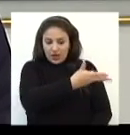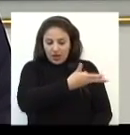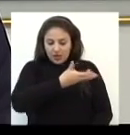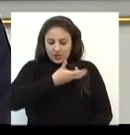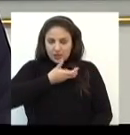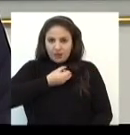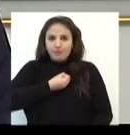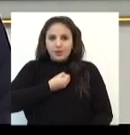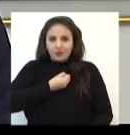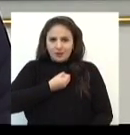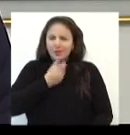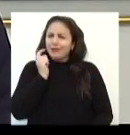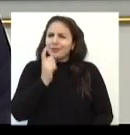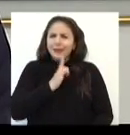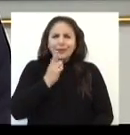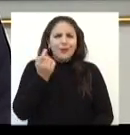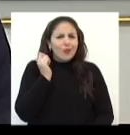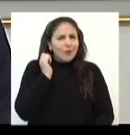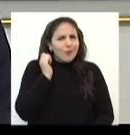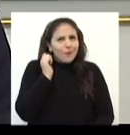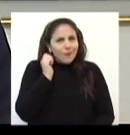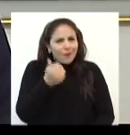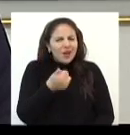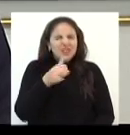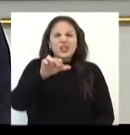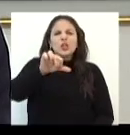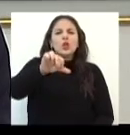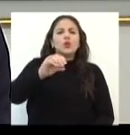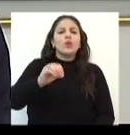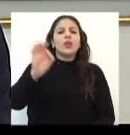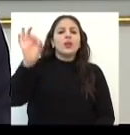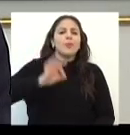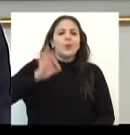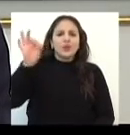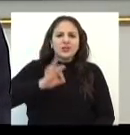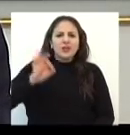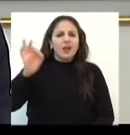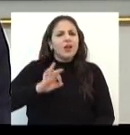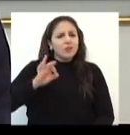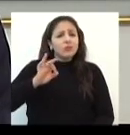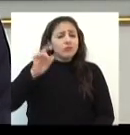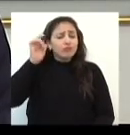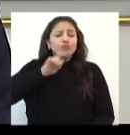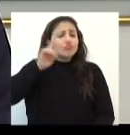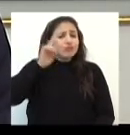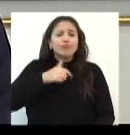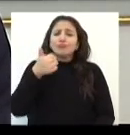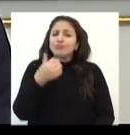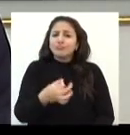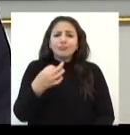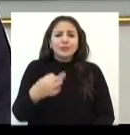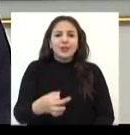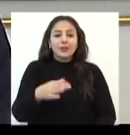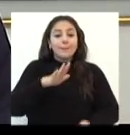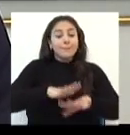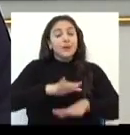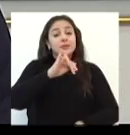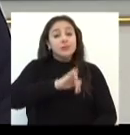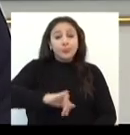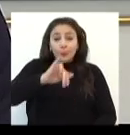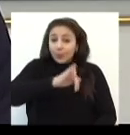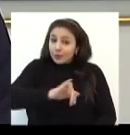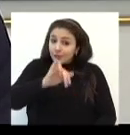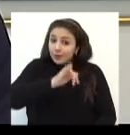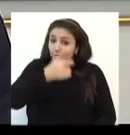órgão tem quase que certeza, 90% de certeza, que vai ter sucesso. E é importante